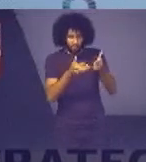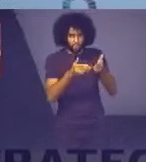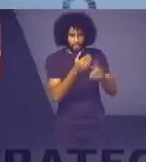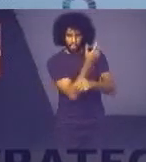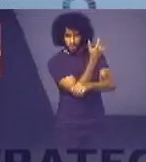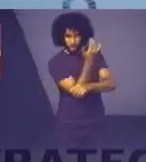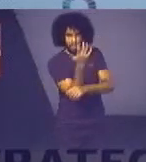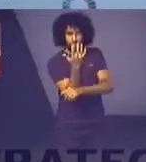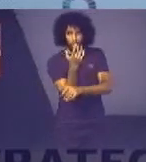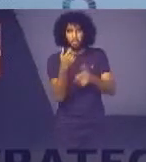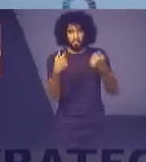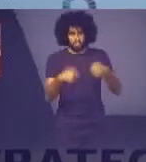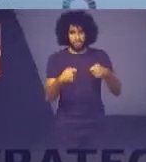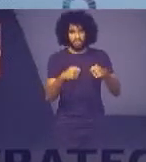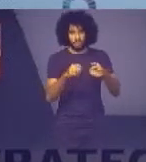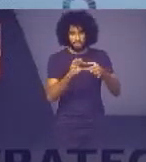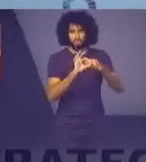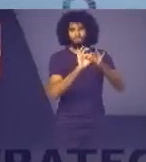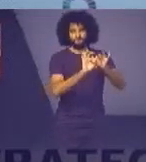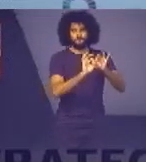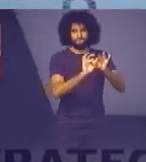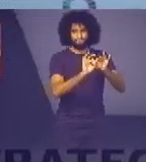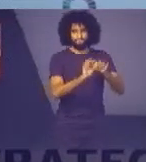Precisam estar unidos